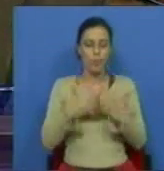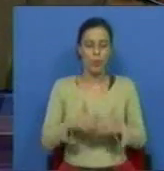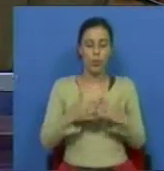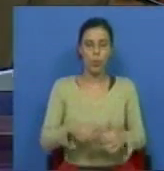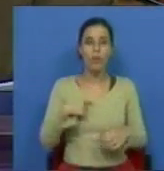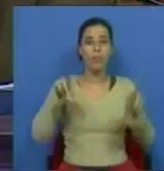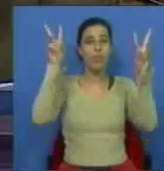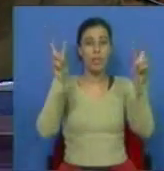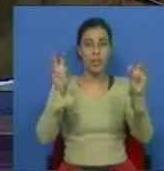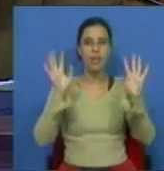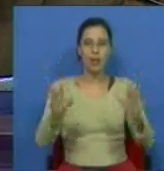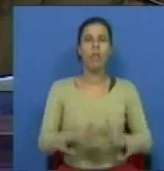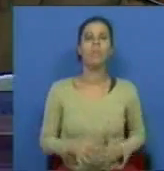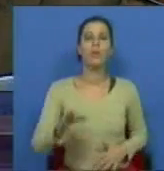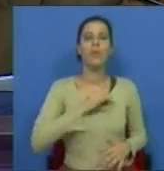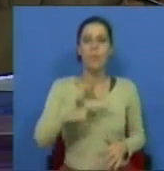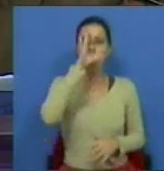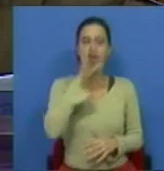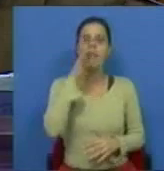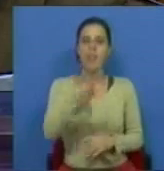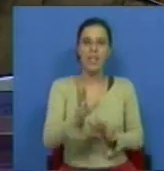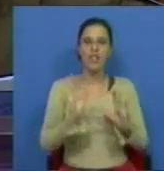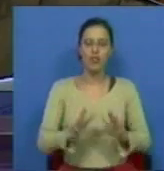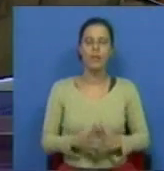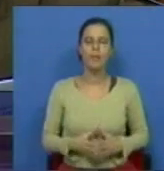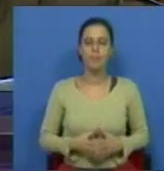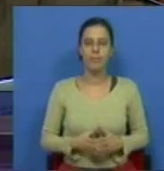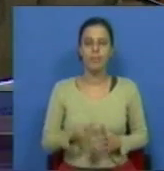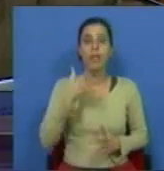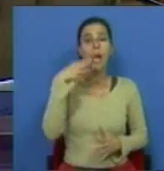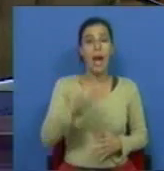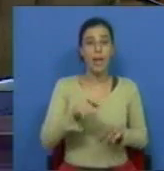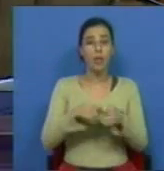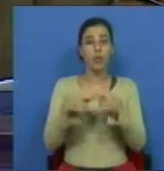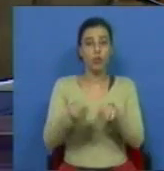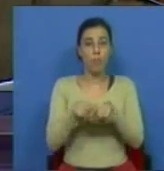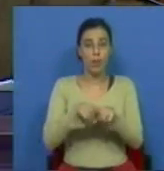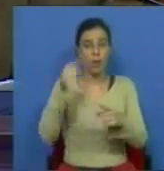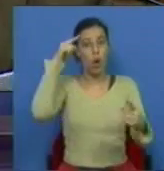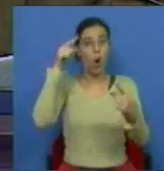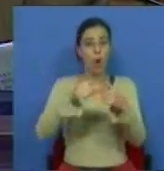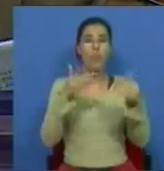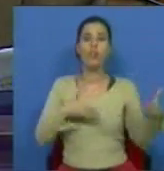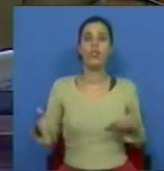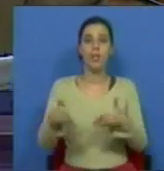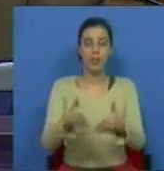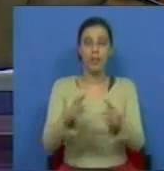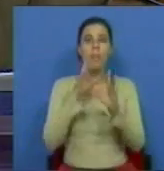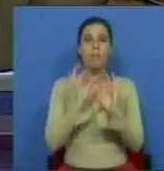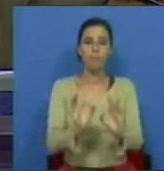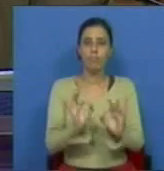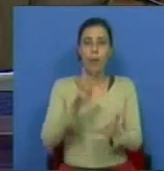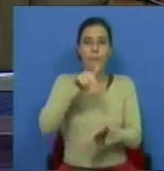dúvidas eu vou citar, o Sr. Ministro diz o seguinte, acredito que os partidos que têm como objetivo estratégico a